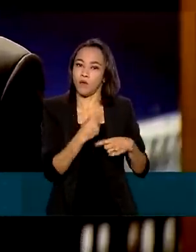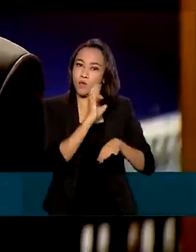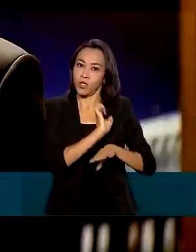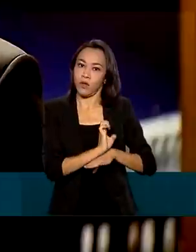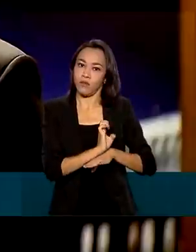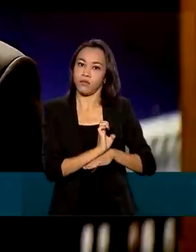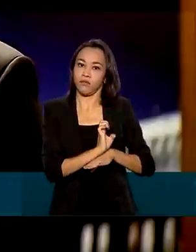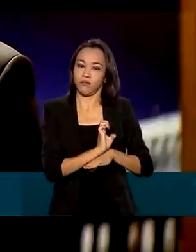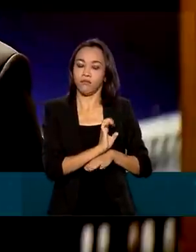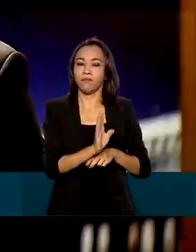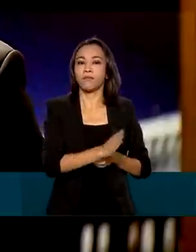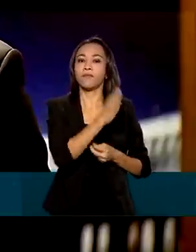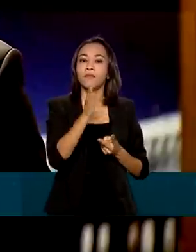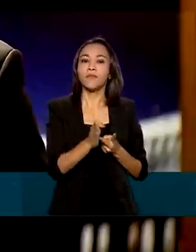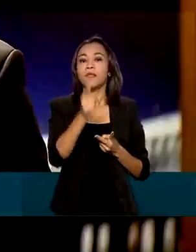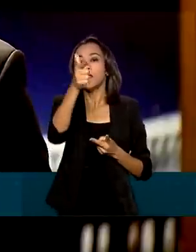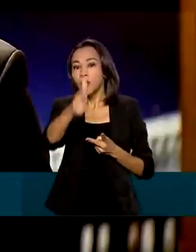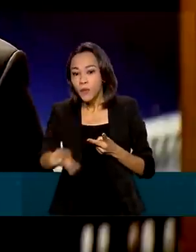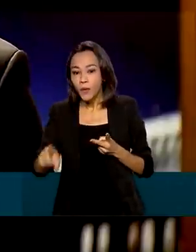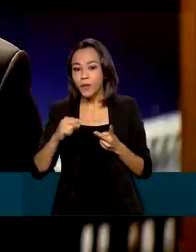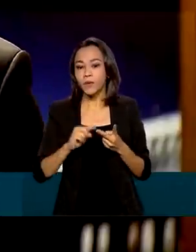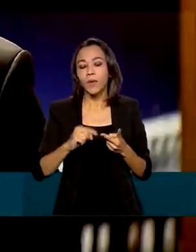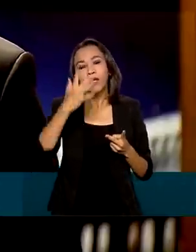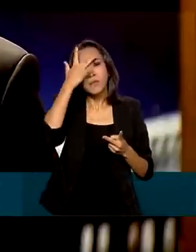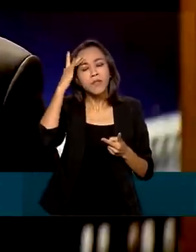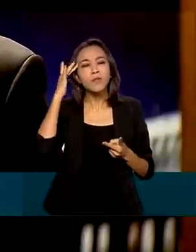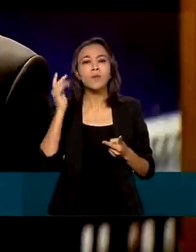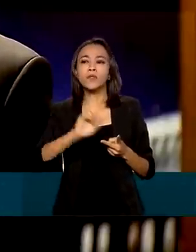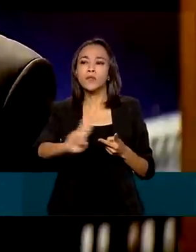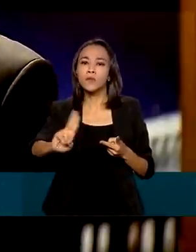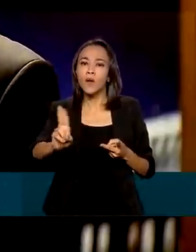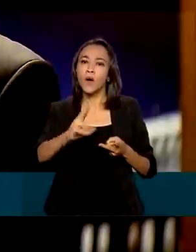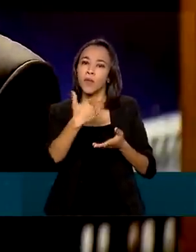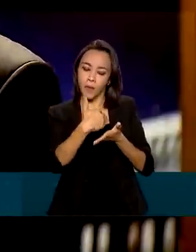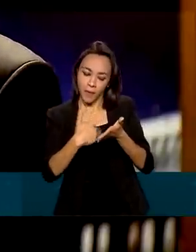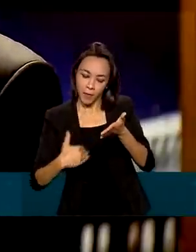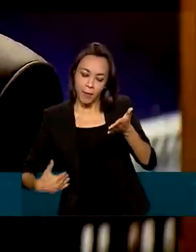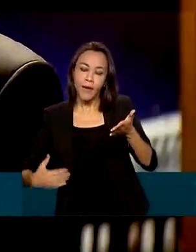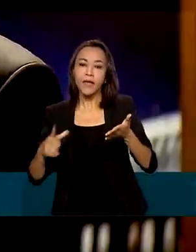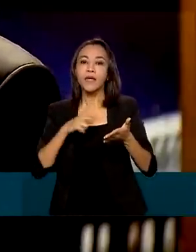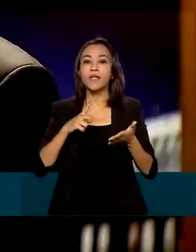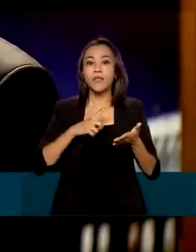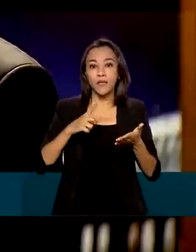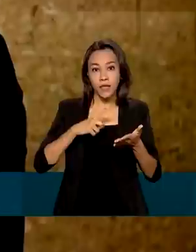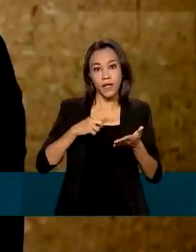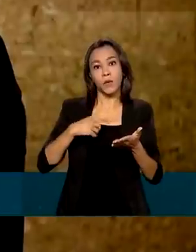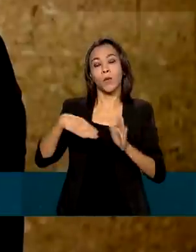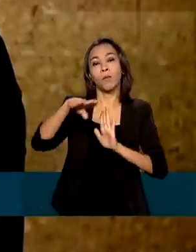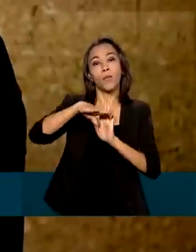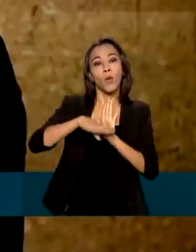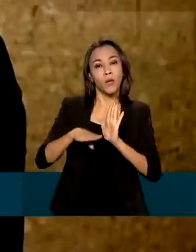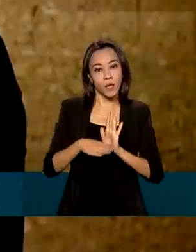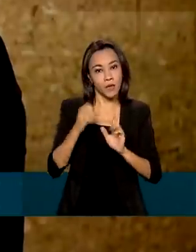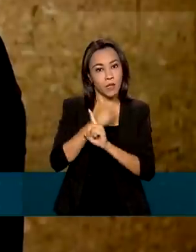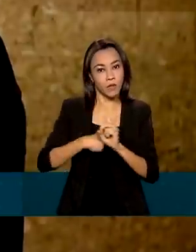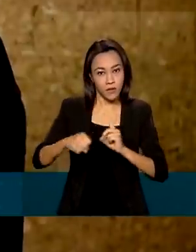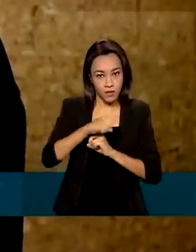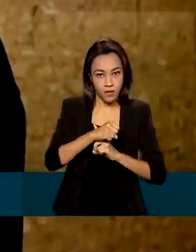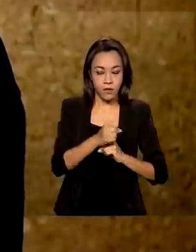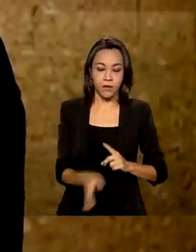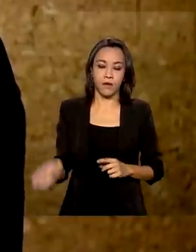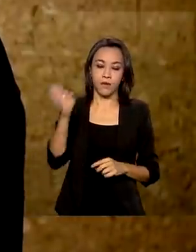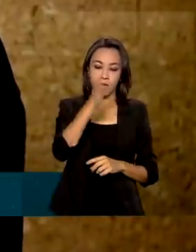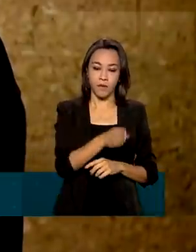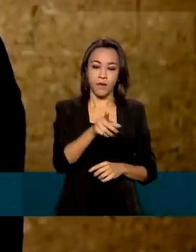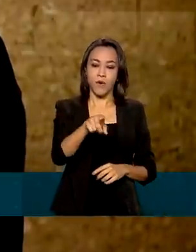E os consumidores inscritos, que usufruem do programa da tarifa social. O que nós estamos buscando